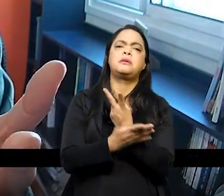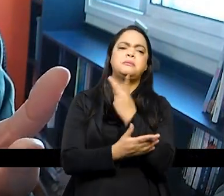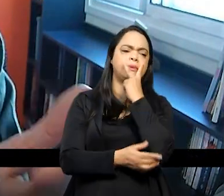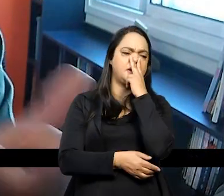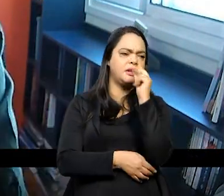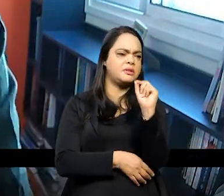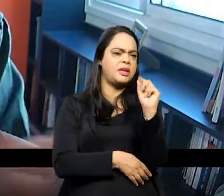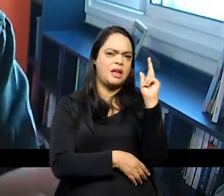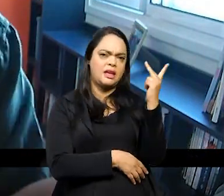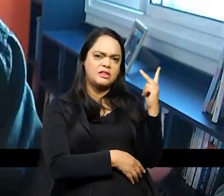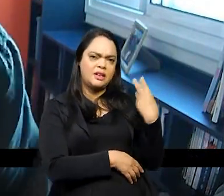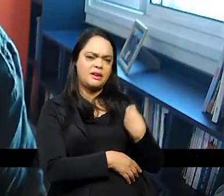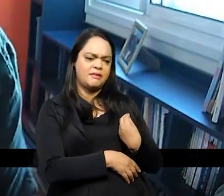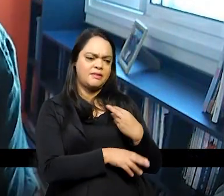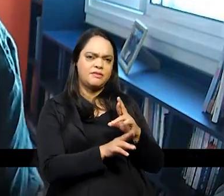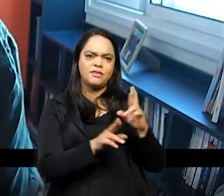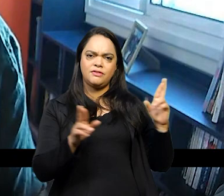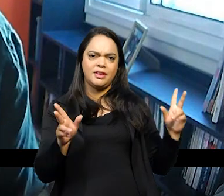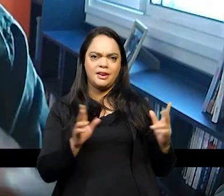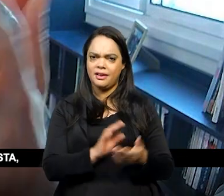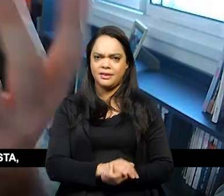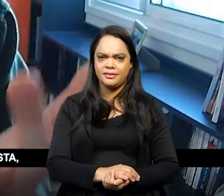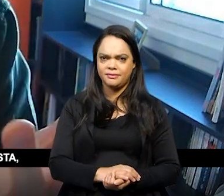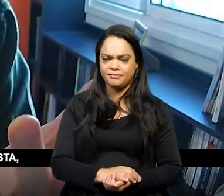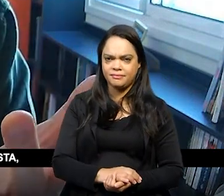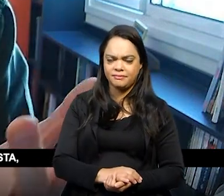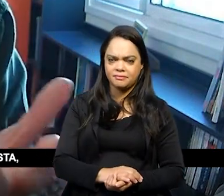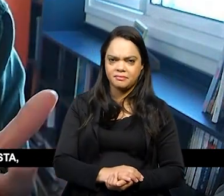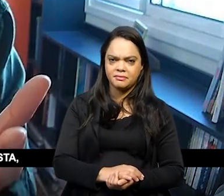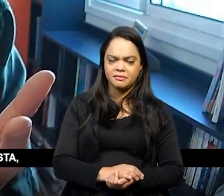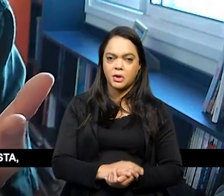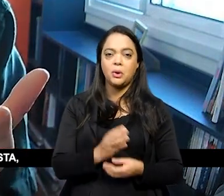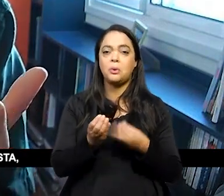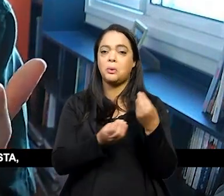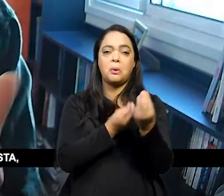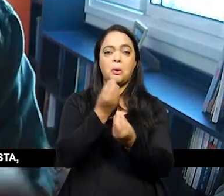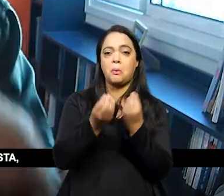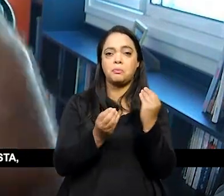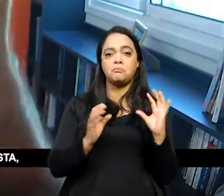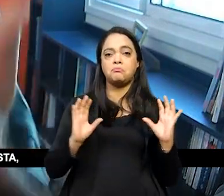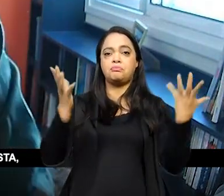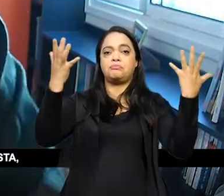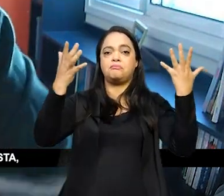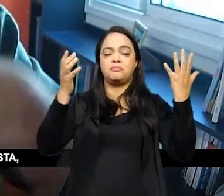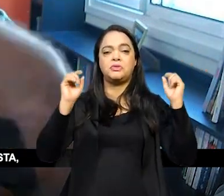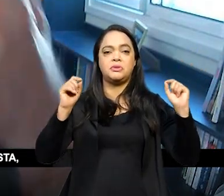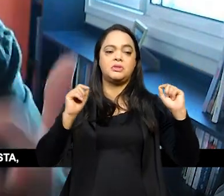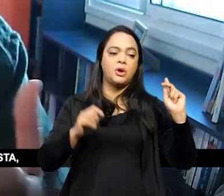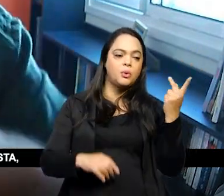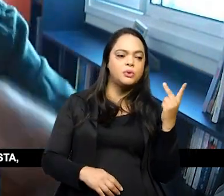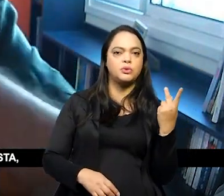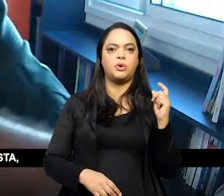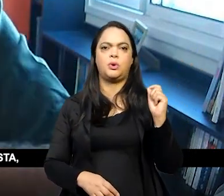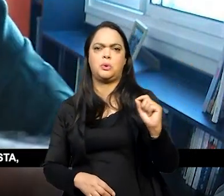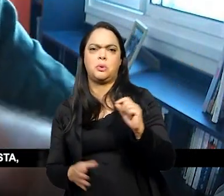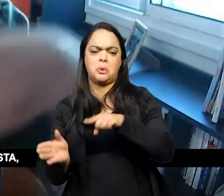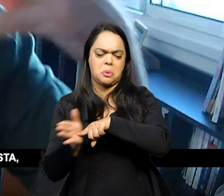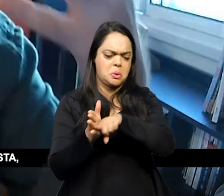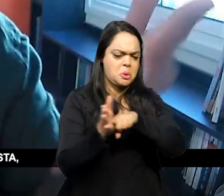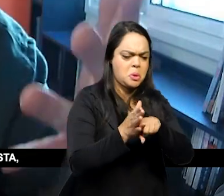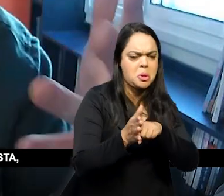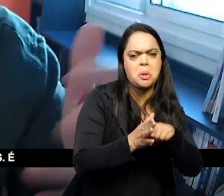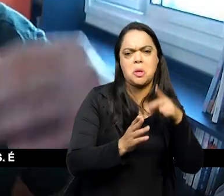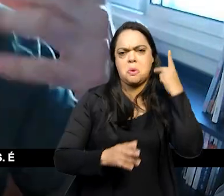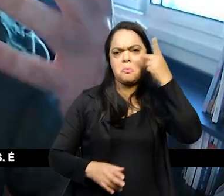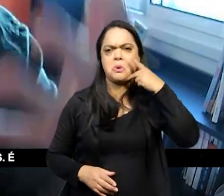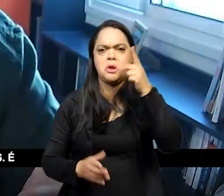ela foi diferente como exatamente ela terá sido aí um historiador o sociólogo o cientista político